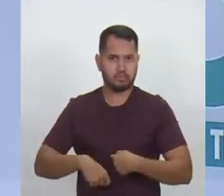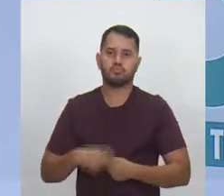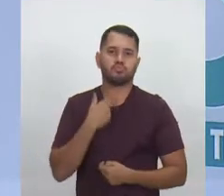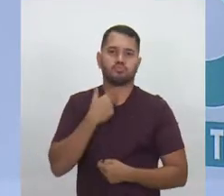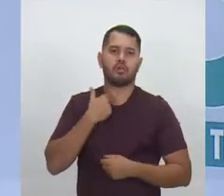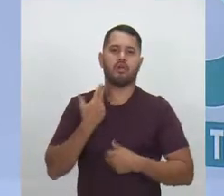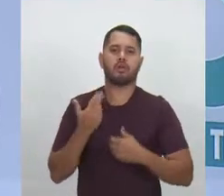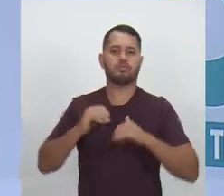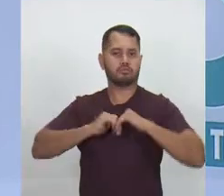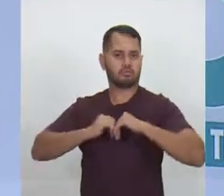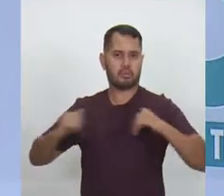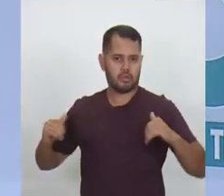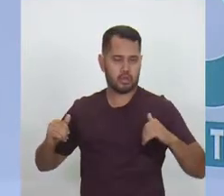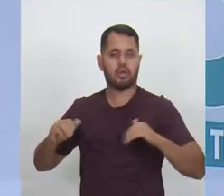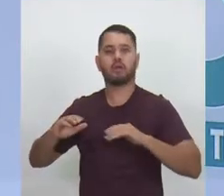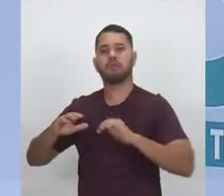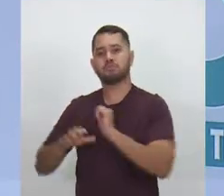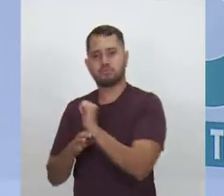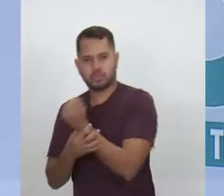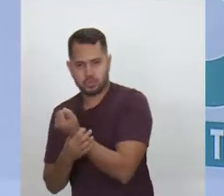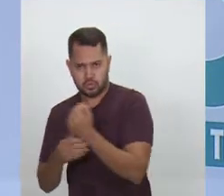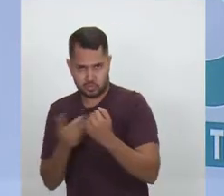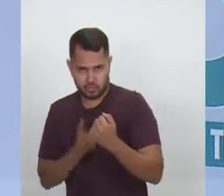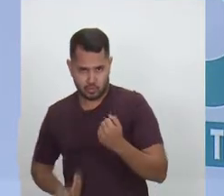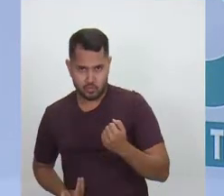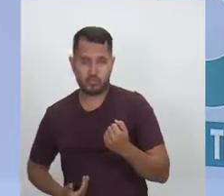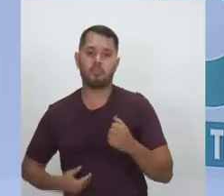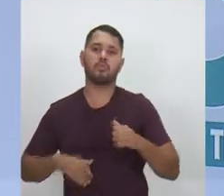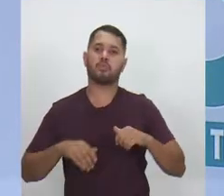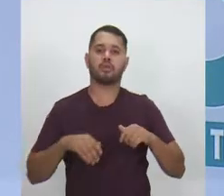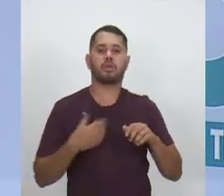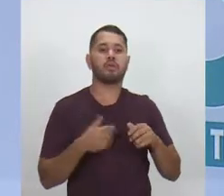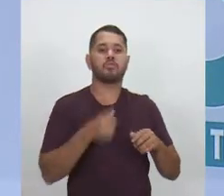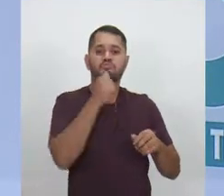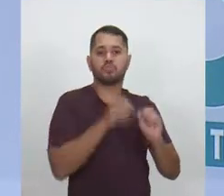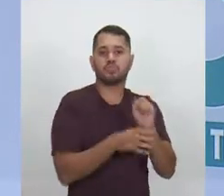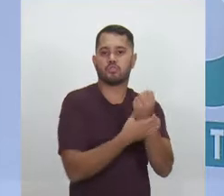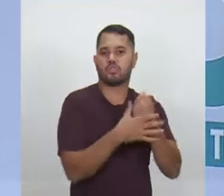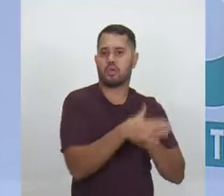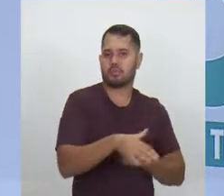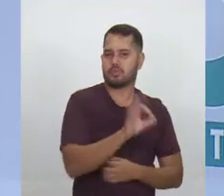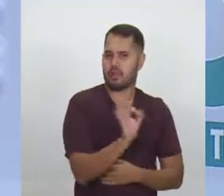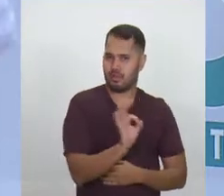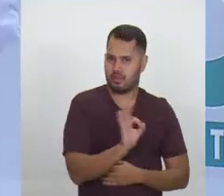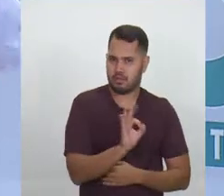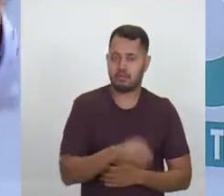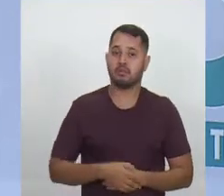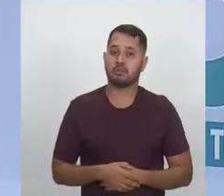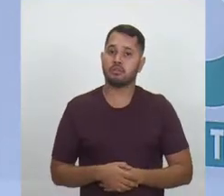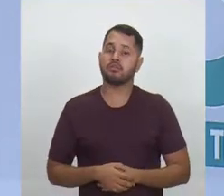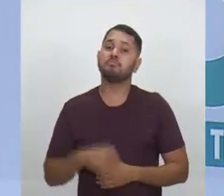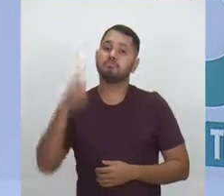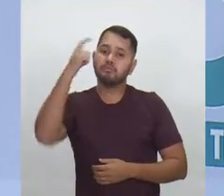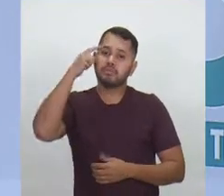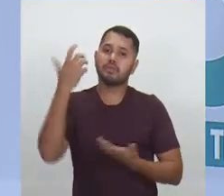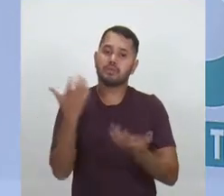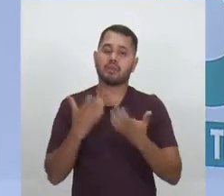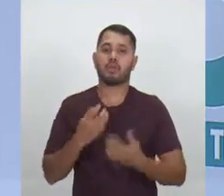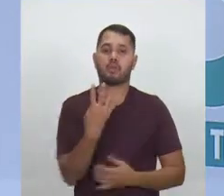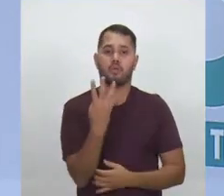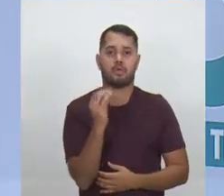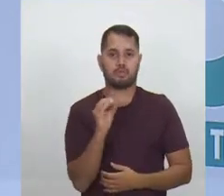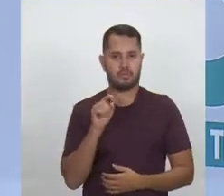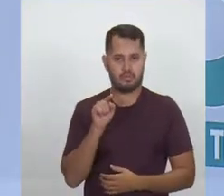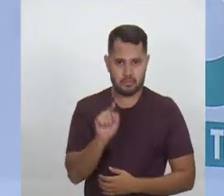fazer segurança pública se você não tiver um ambiente seguro para esses jovens. E aí, nós vamos fazer 40 mil